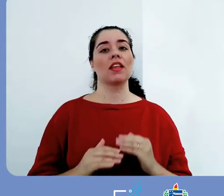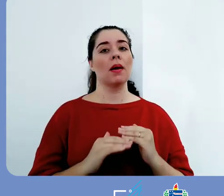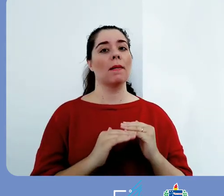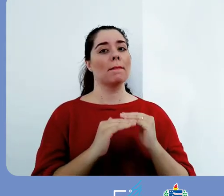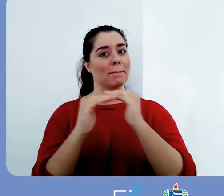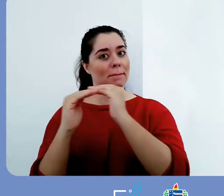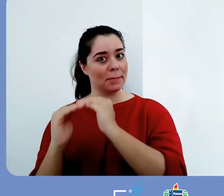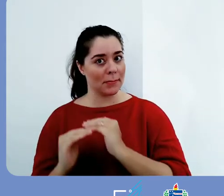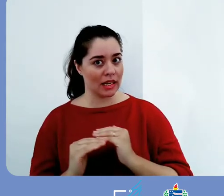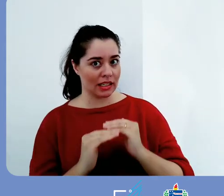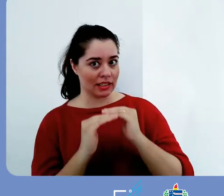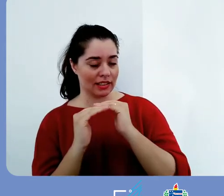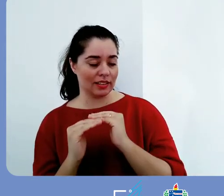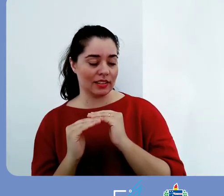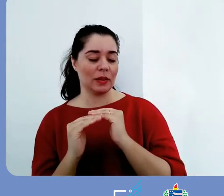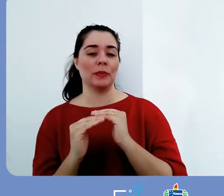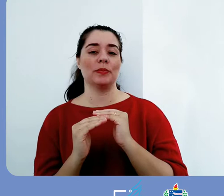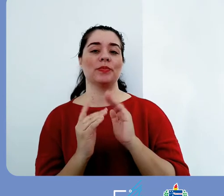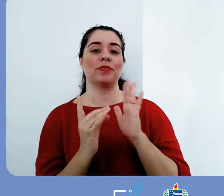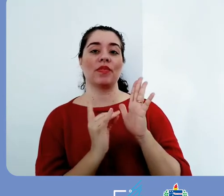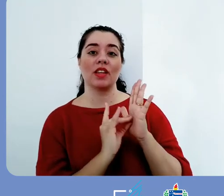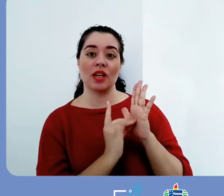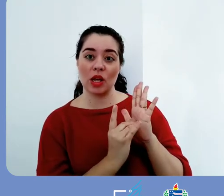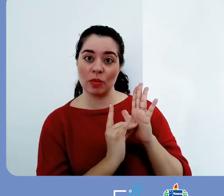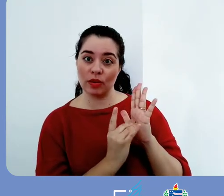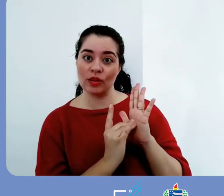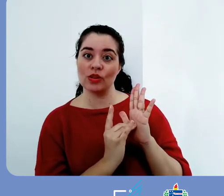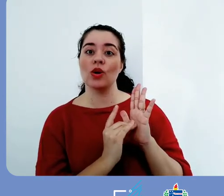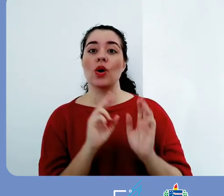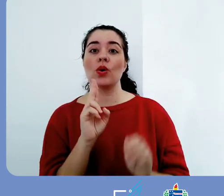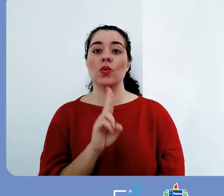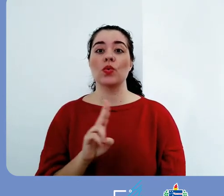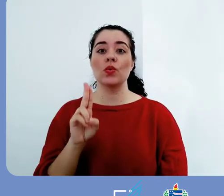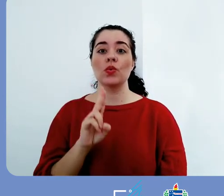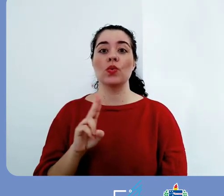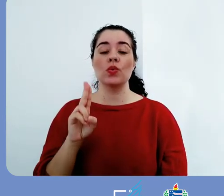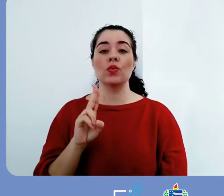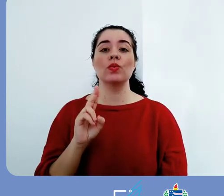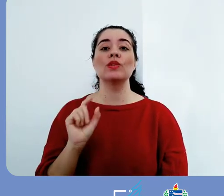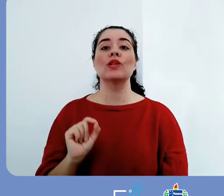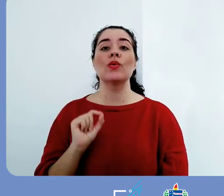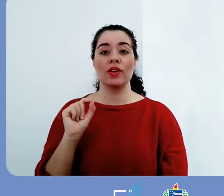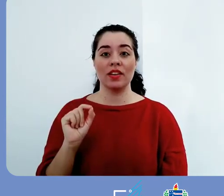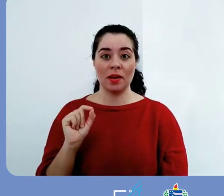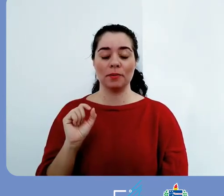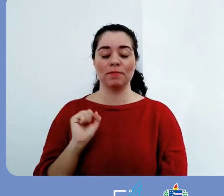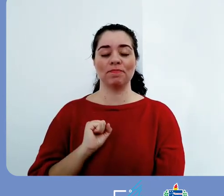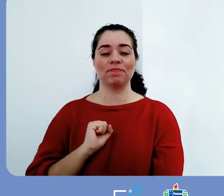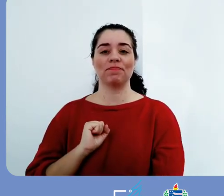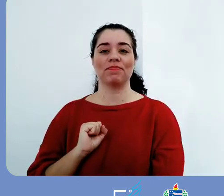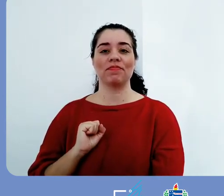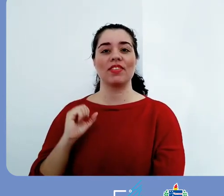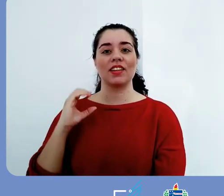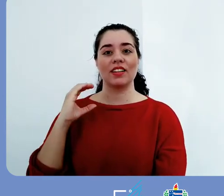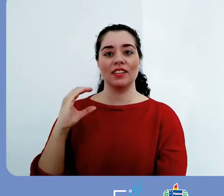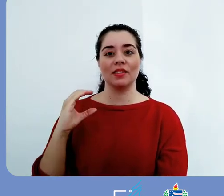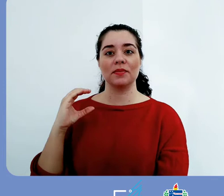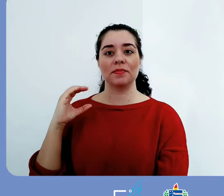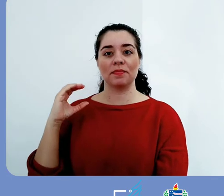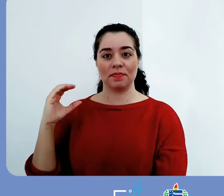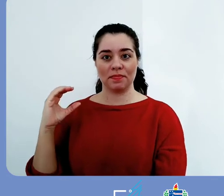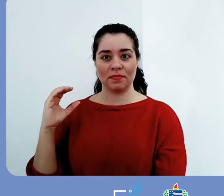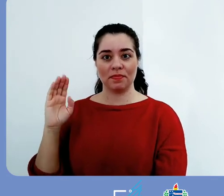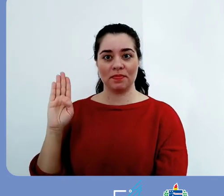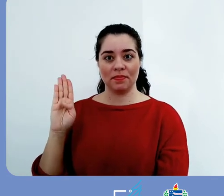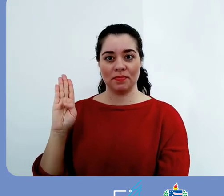o repositório institucional, ele atribui uma licença denominada CC BY